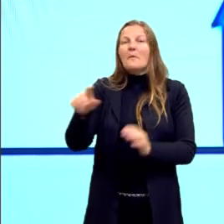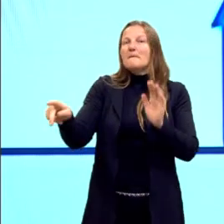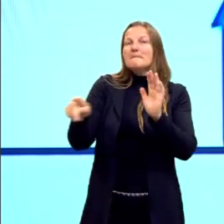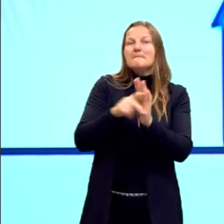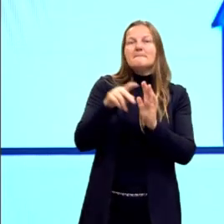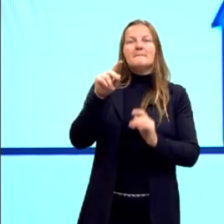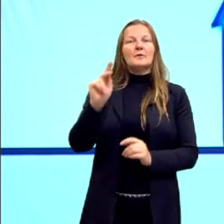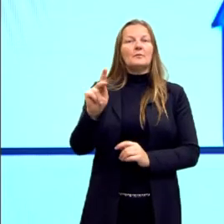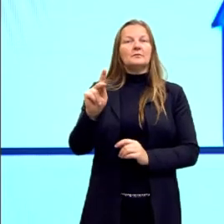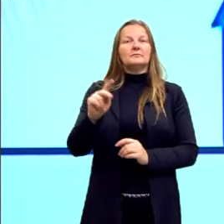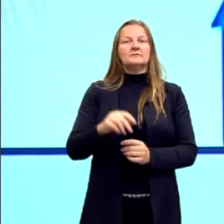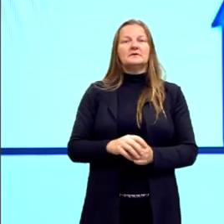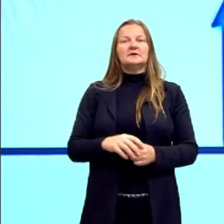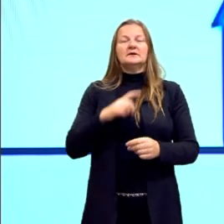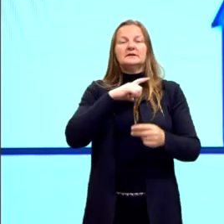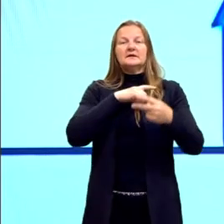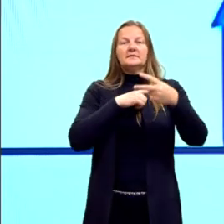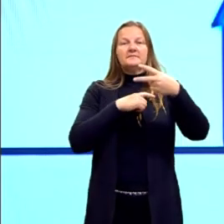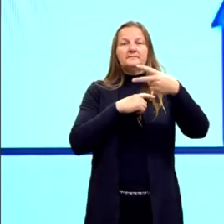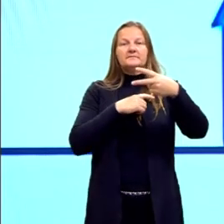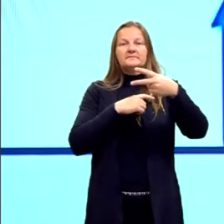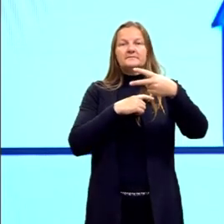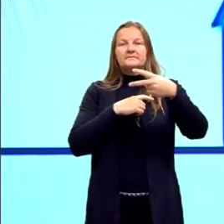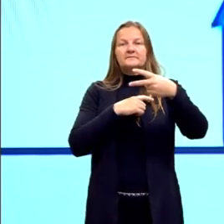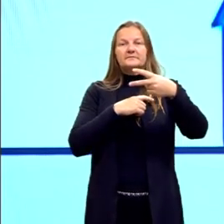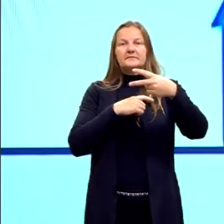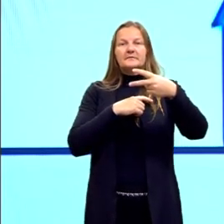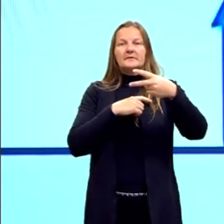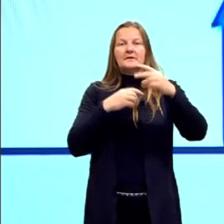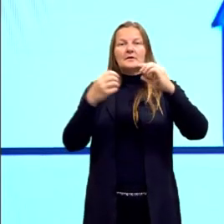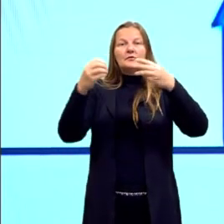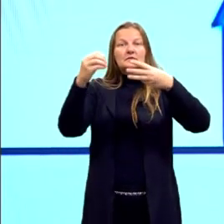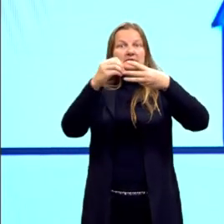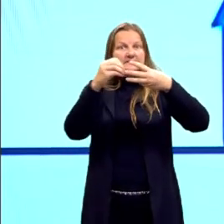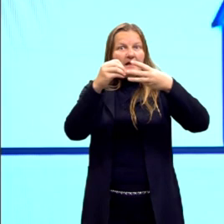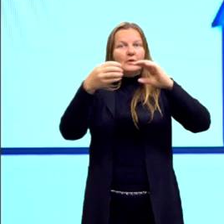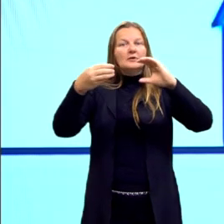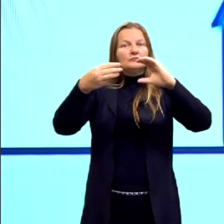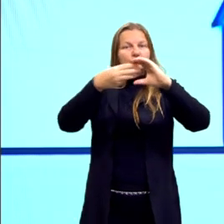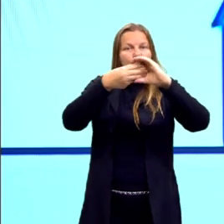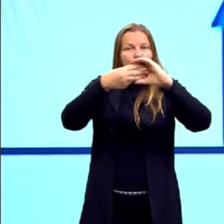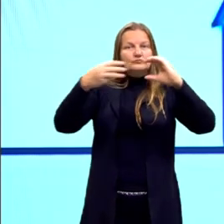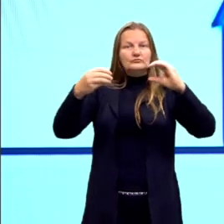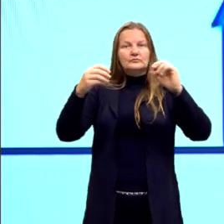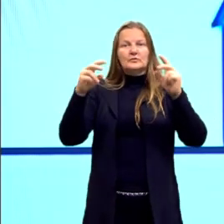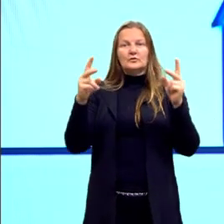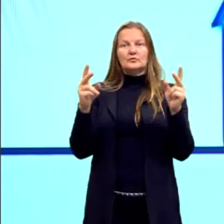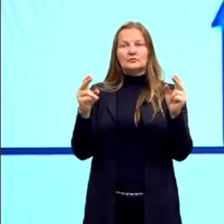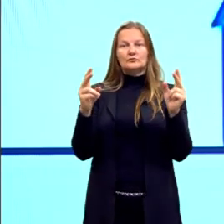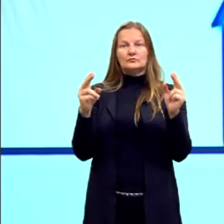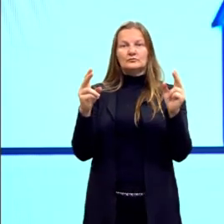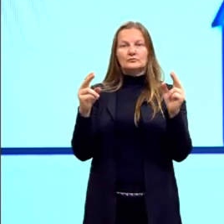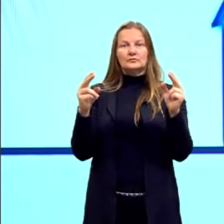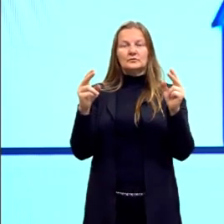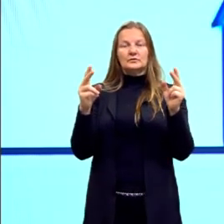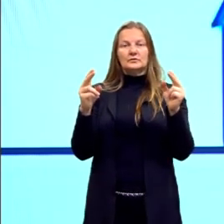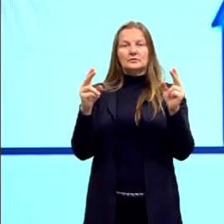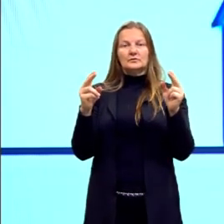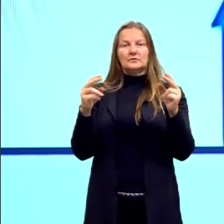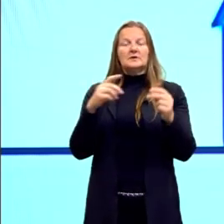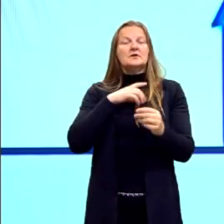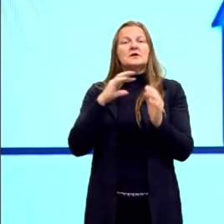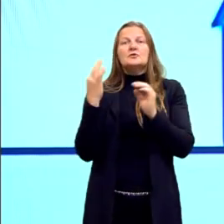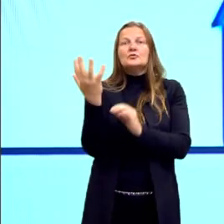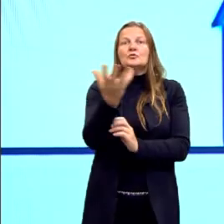Temos diploide. O que é diploide? Diploide é a célula que contém o número total